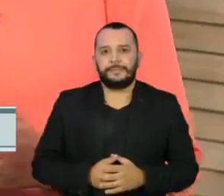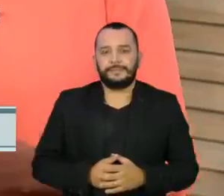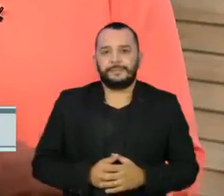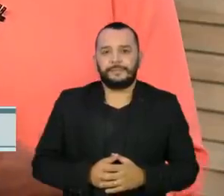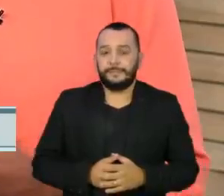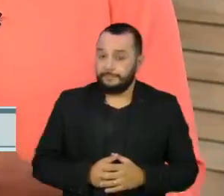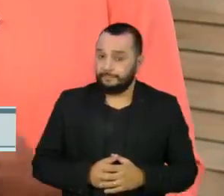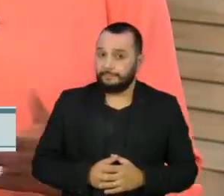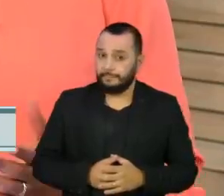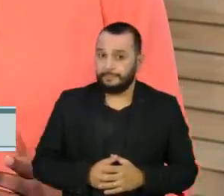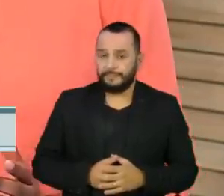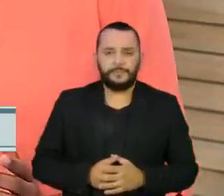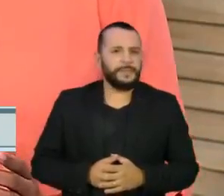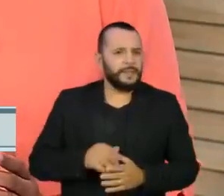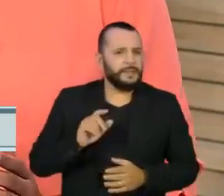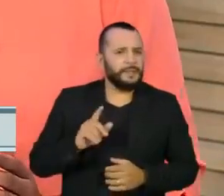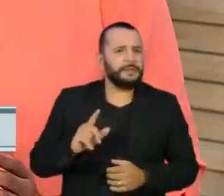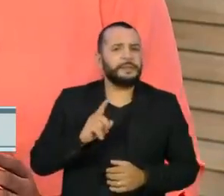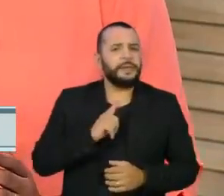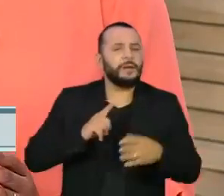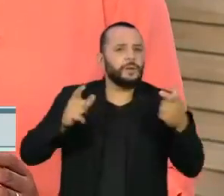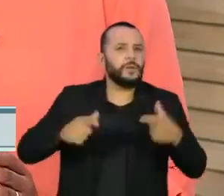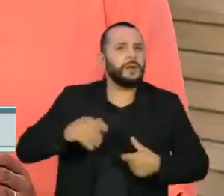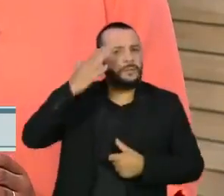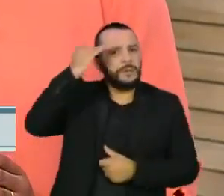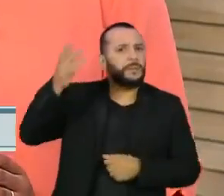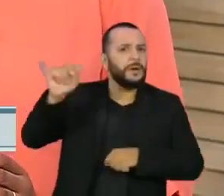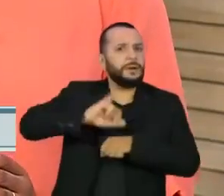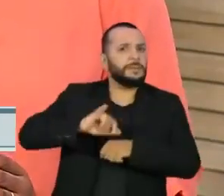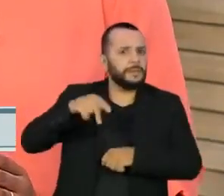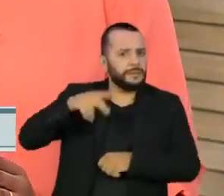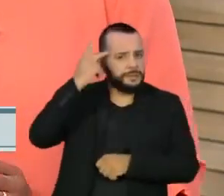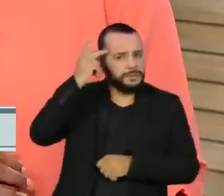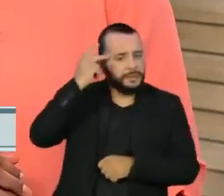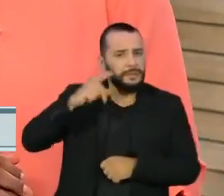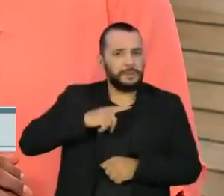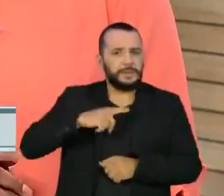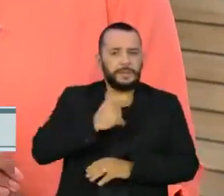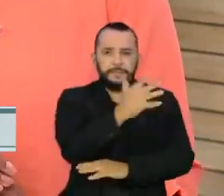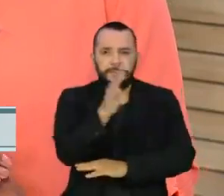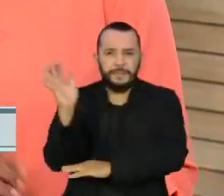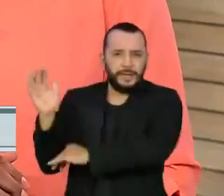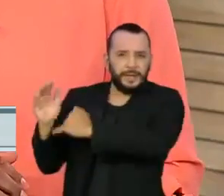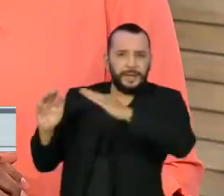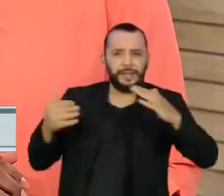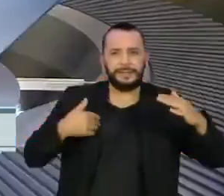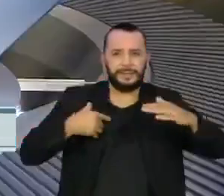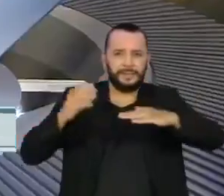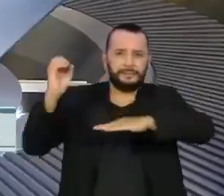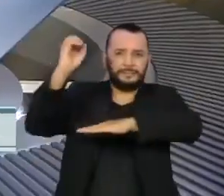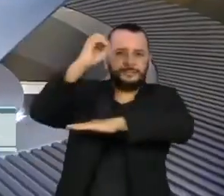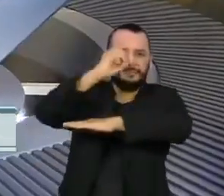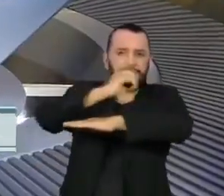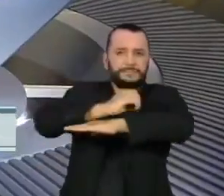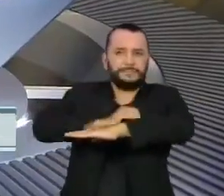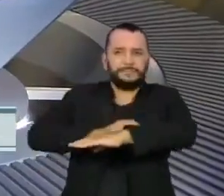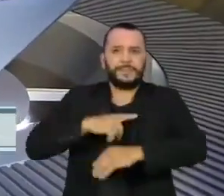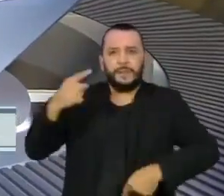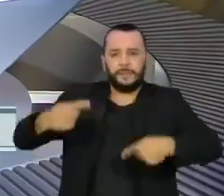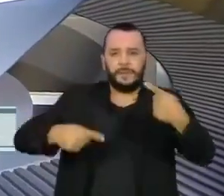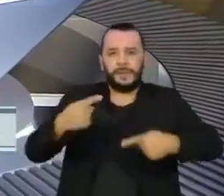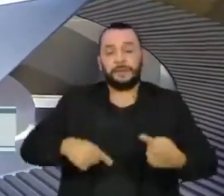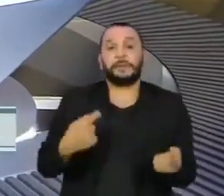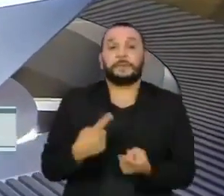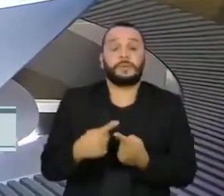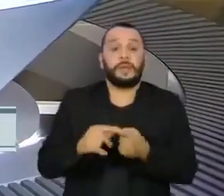Um dos pontos mais conhecidos da capital paulista, a Praça do Pôr do Sol, é motivo de polêmica. Cercada por